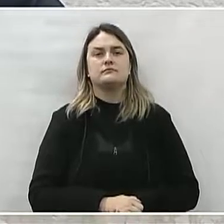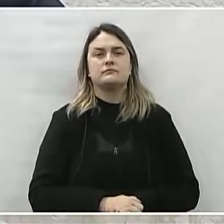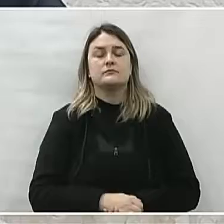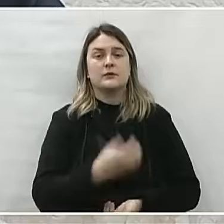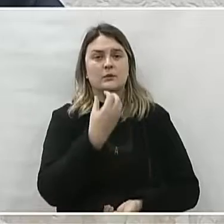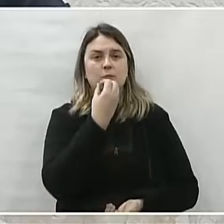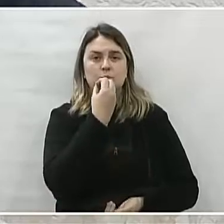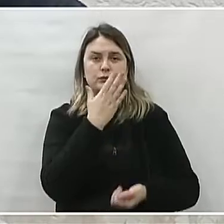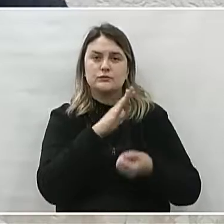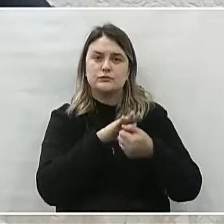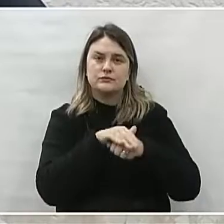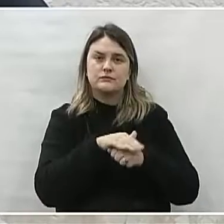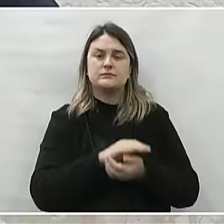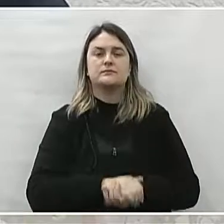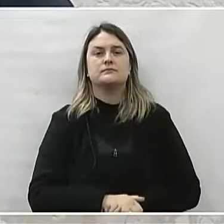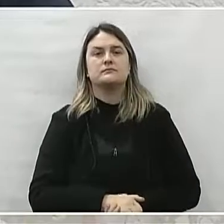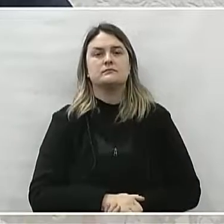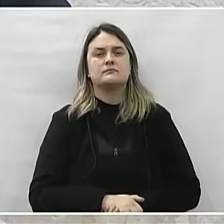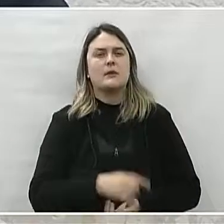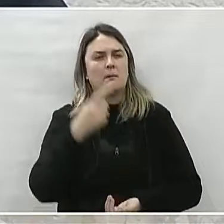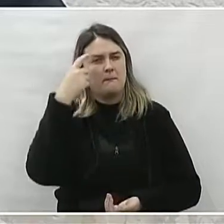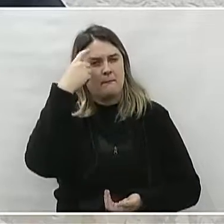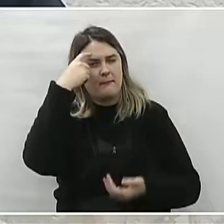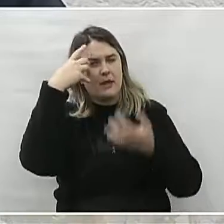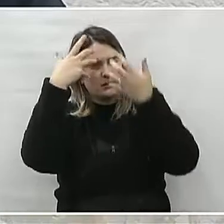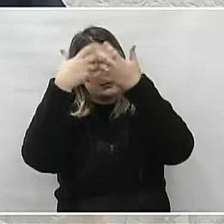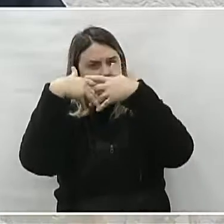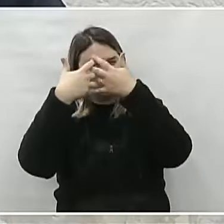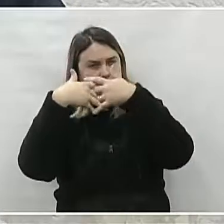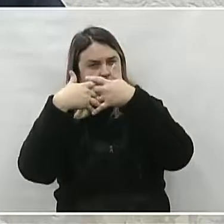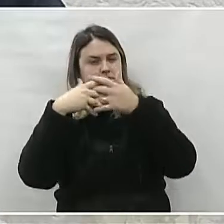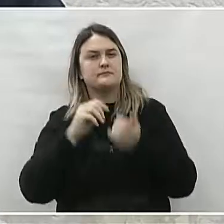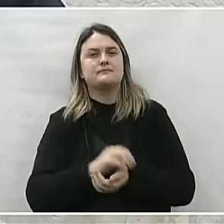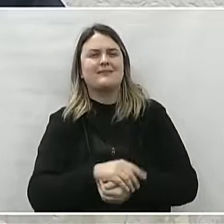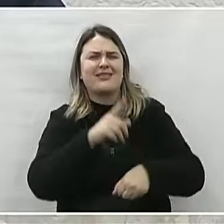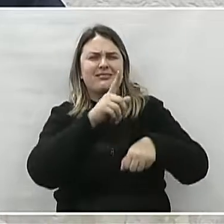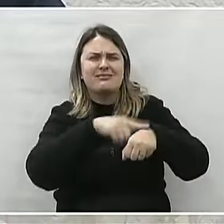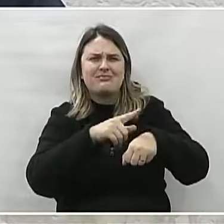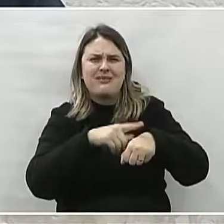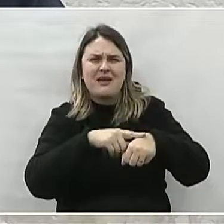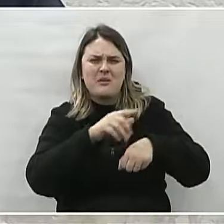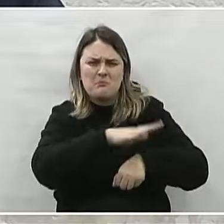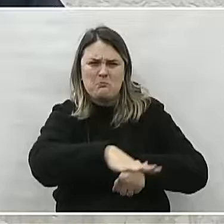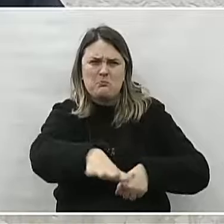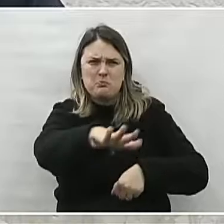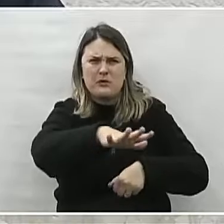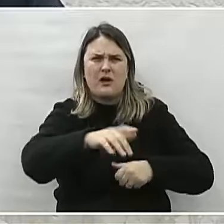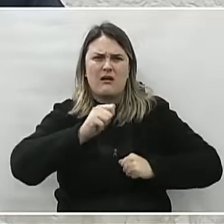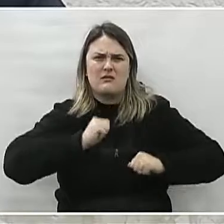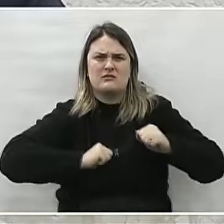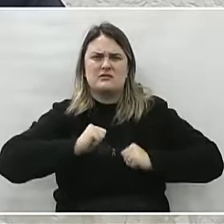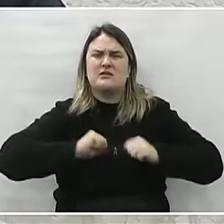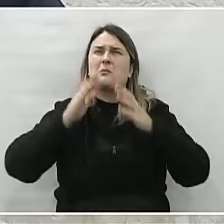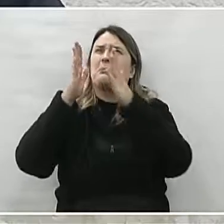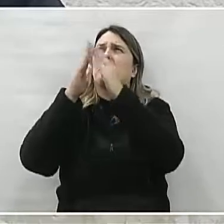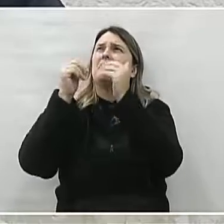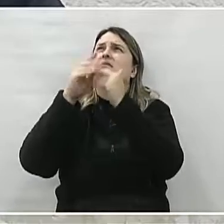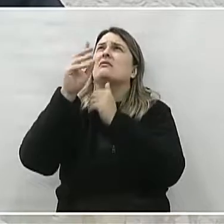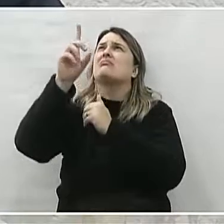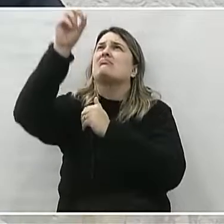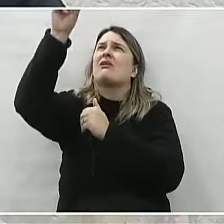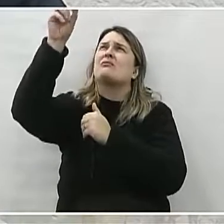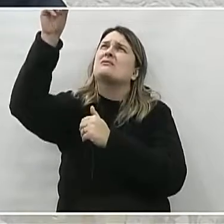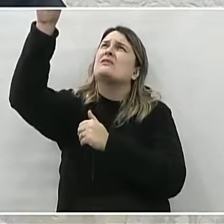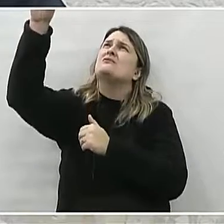Boa noite. Para refletir, em tempos de angústia eu te clamo, pois tu me